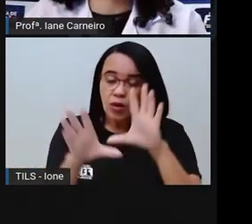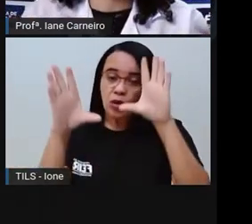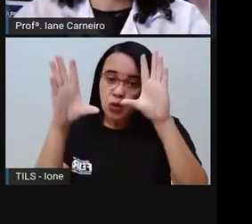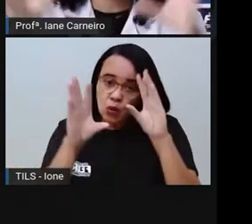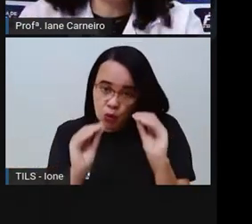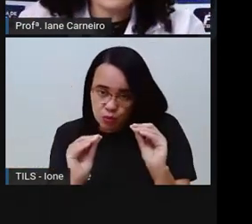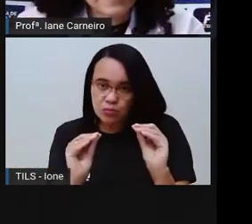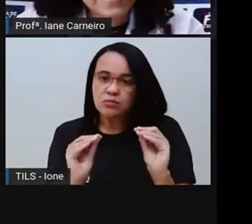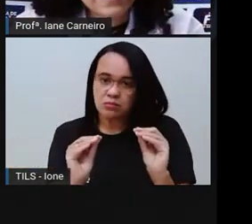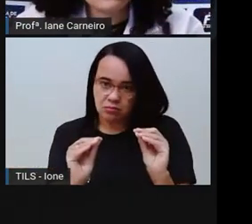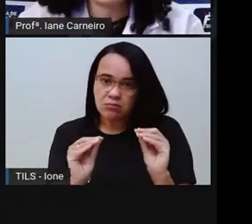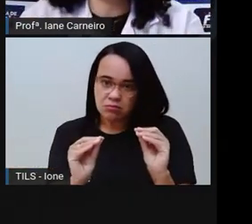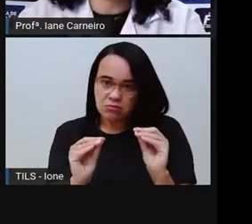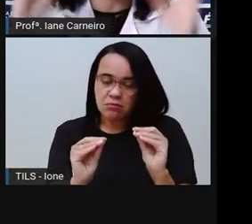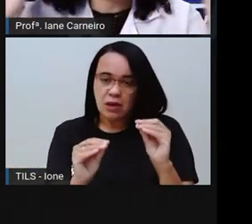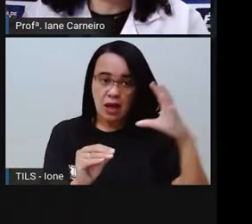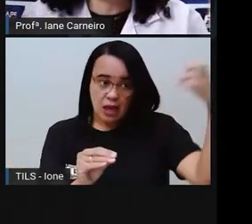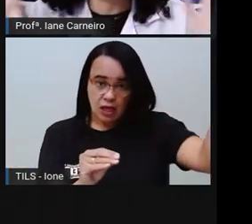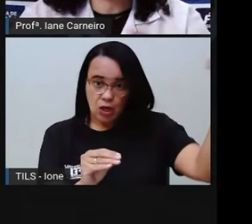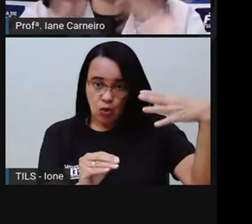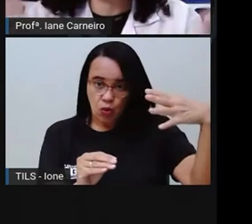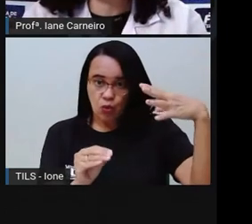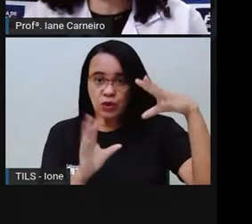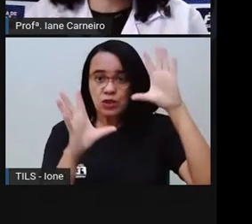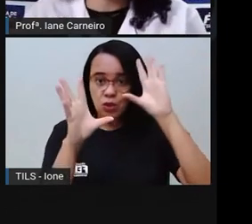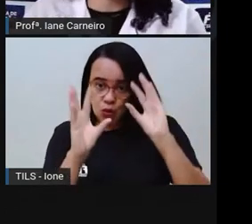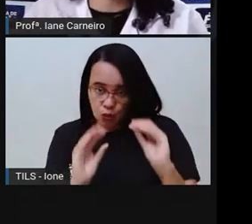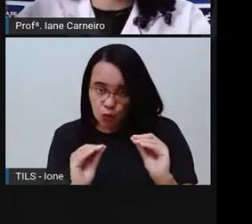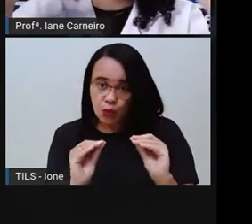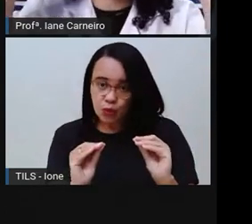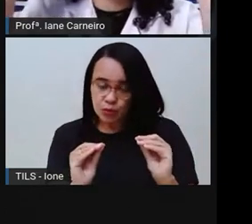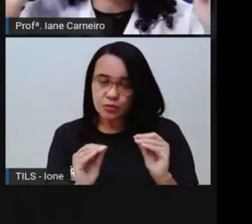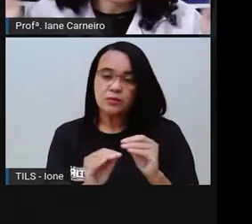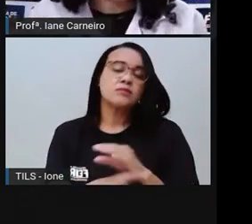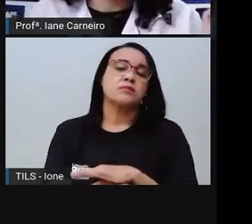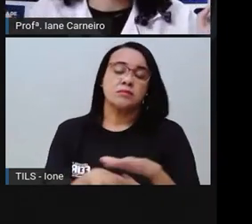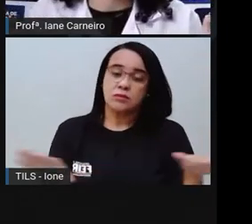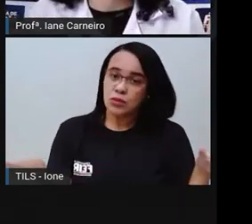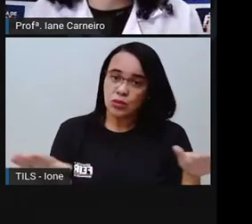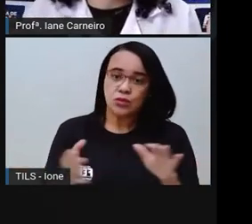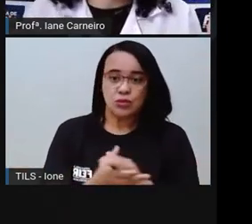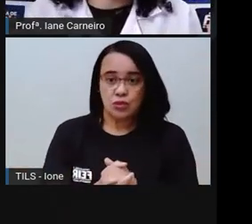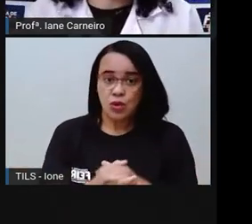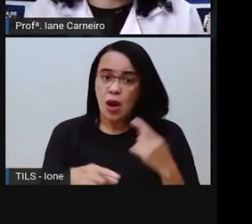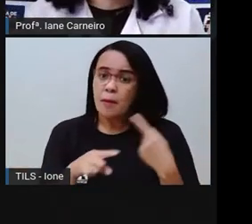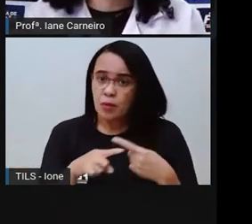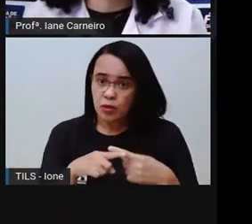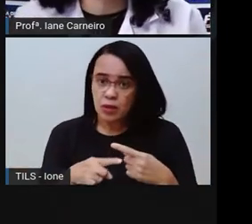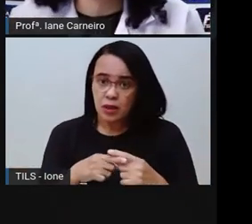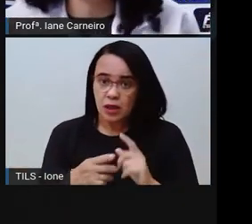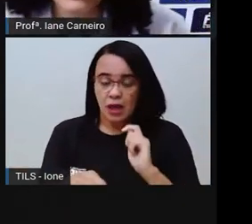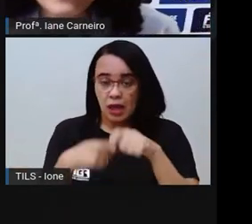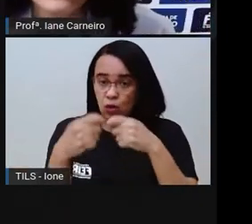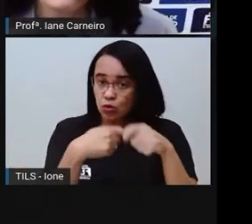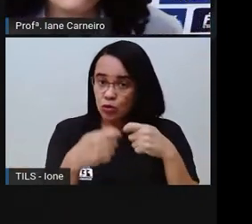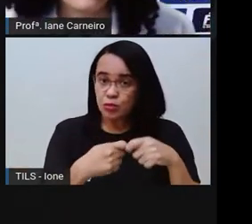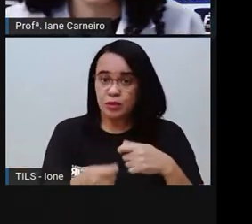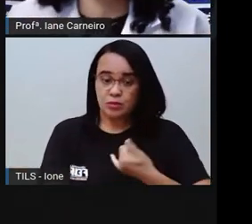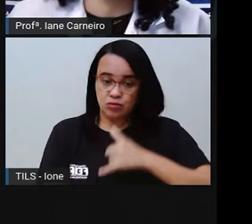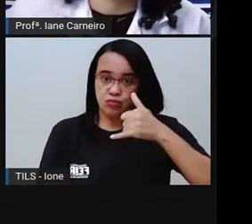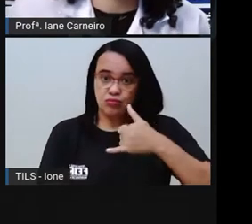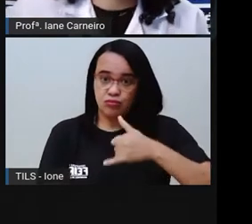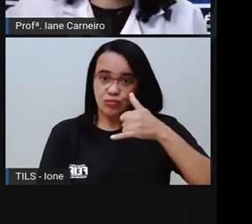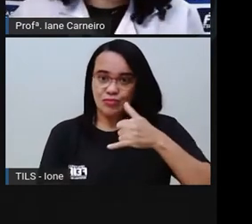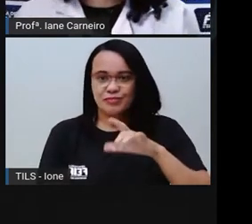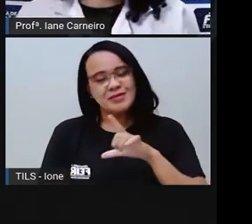televisão, desliga a lâmpada, né? E deixa o ambiente lá, sem estar gastando energia sozinha, né? Então, isso é importante também.